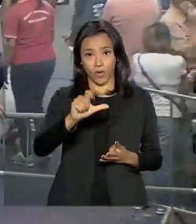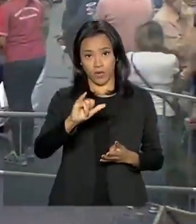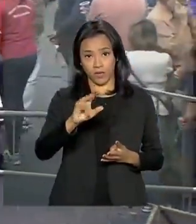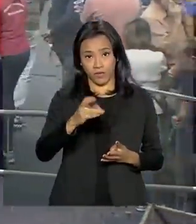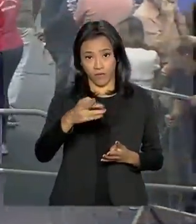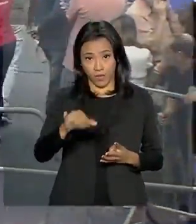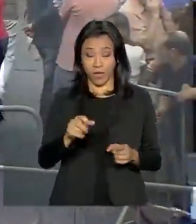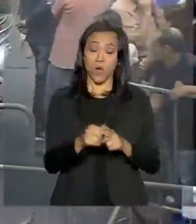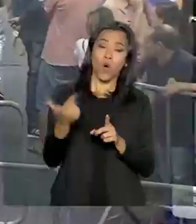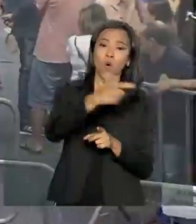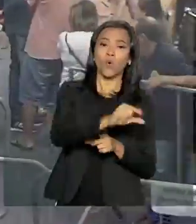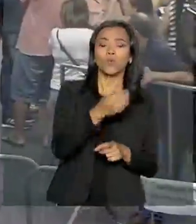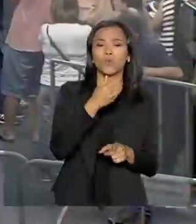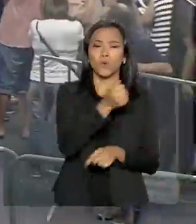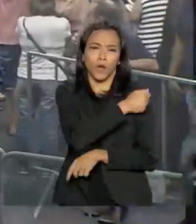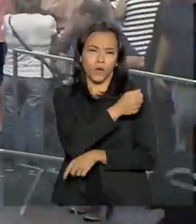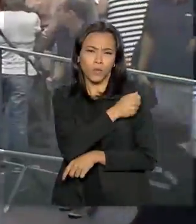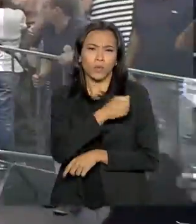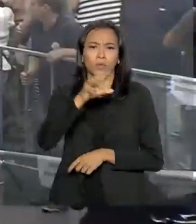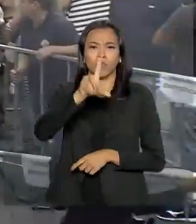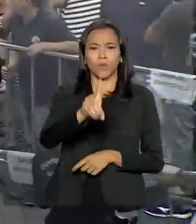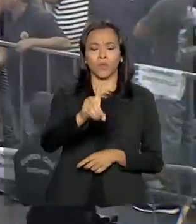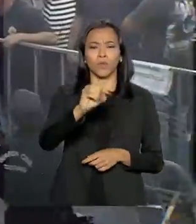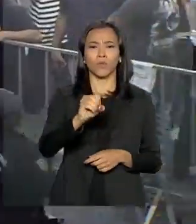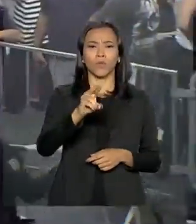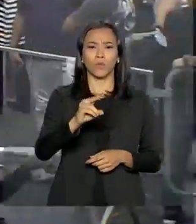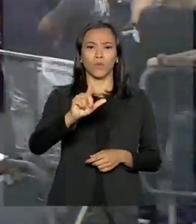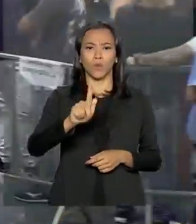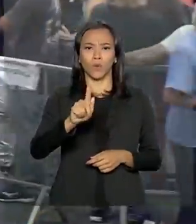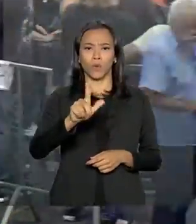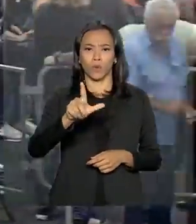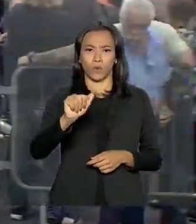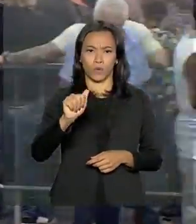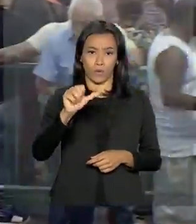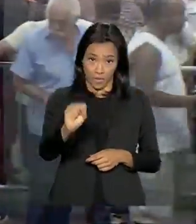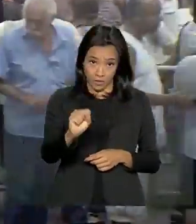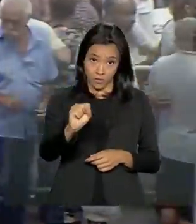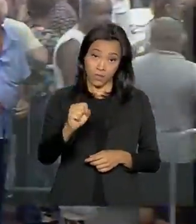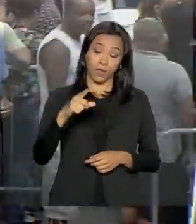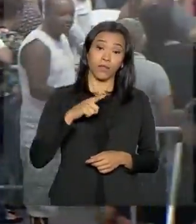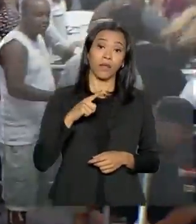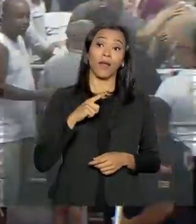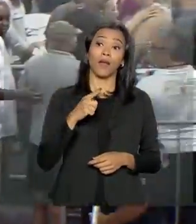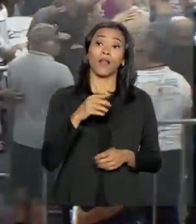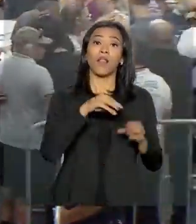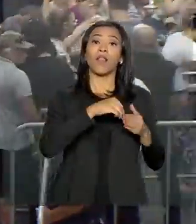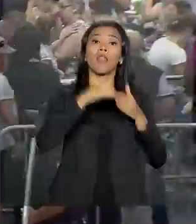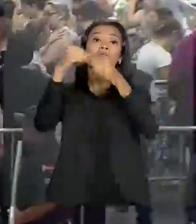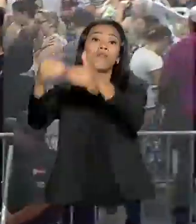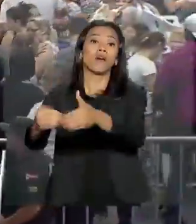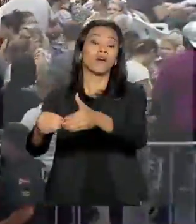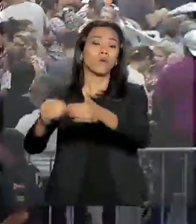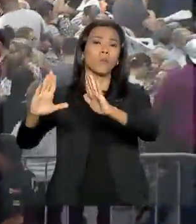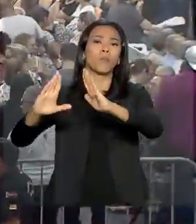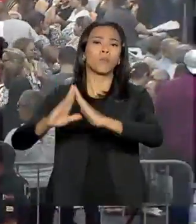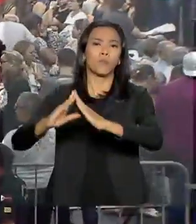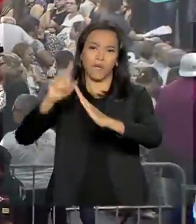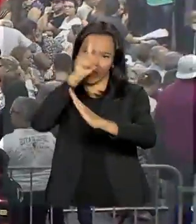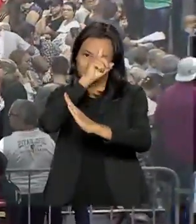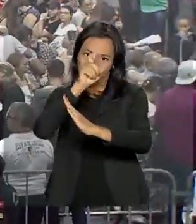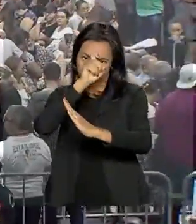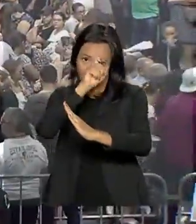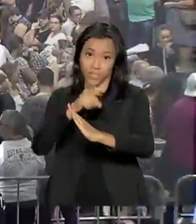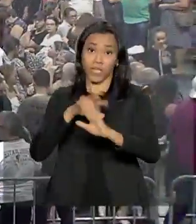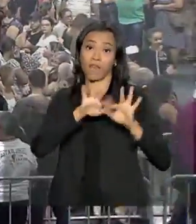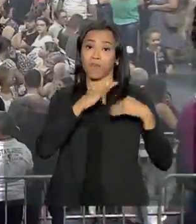Douglas Celestino, que é outro estudante, está sendo velado em uma igreja frequentada pela família,